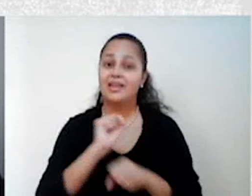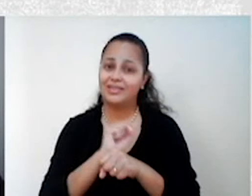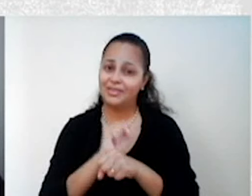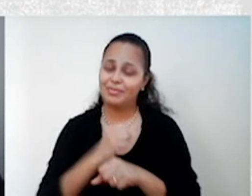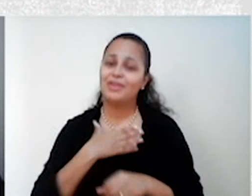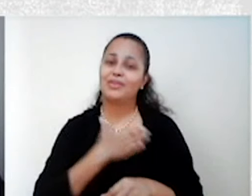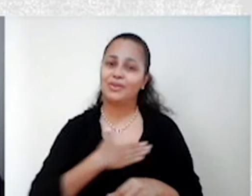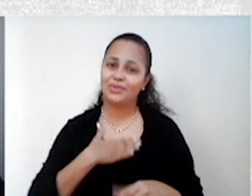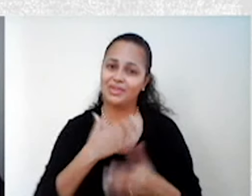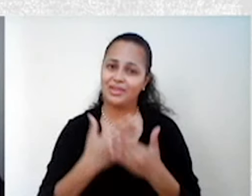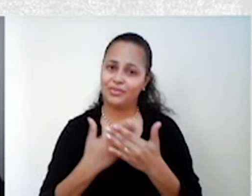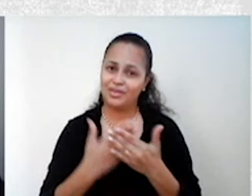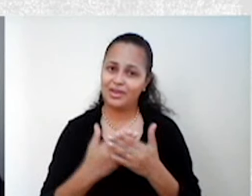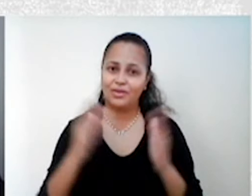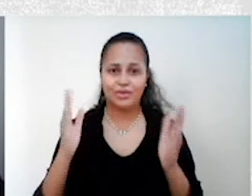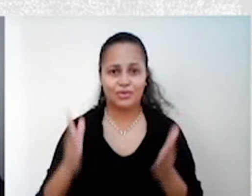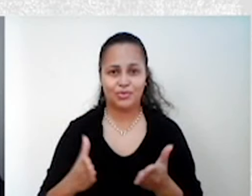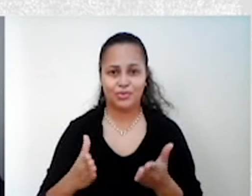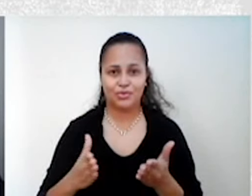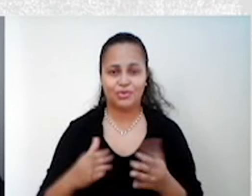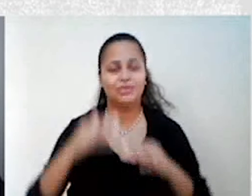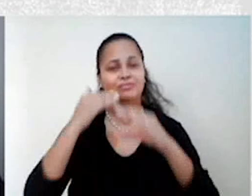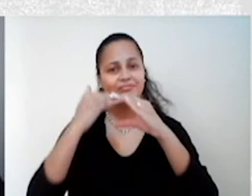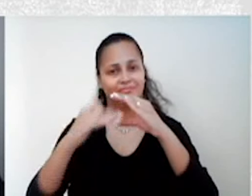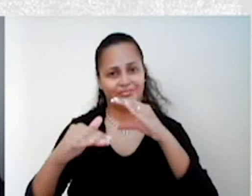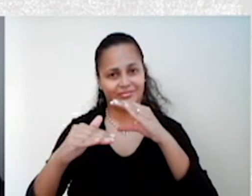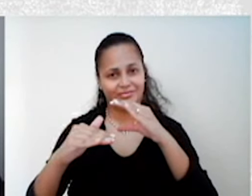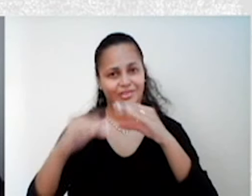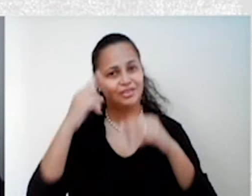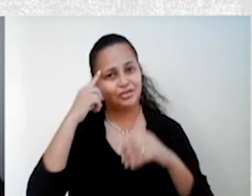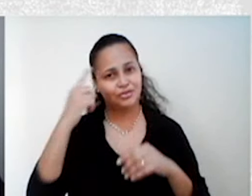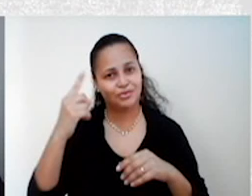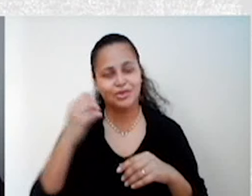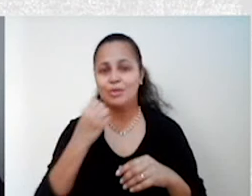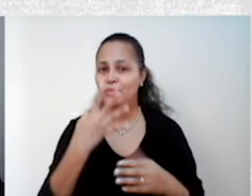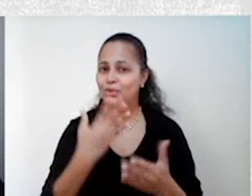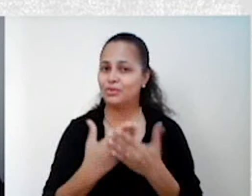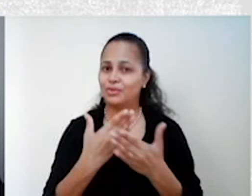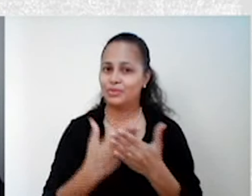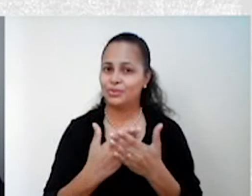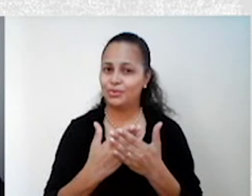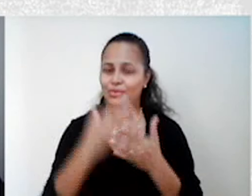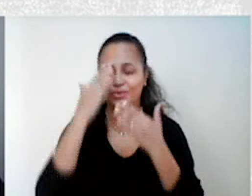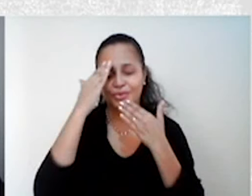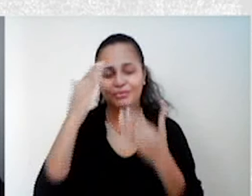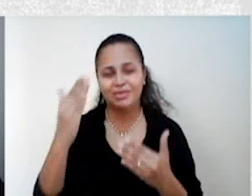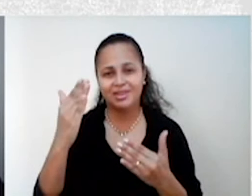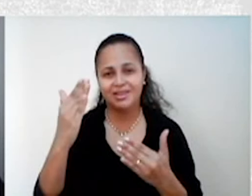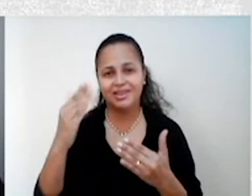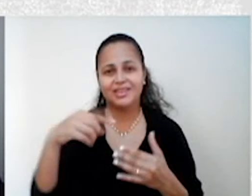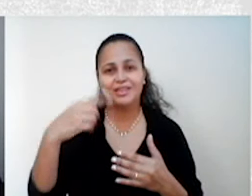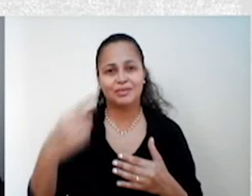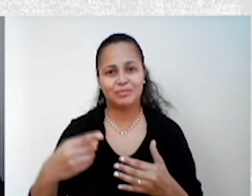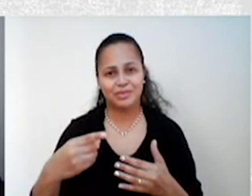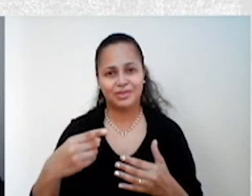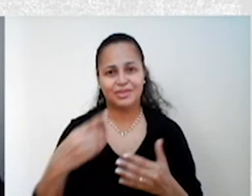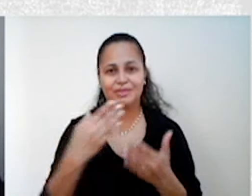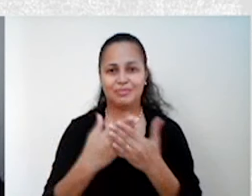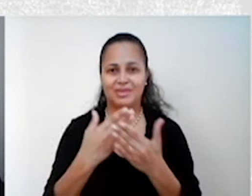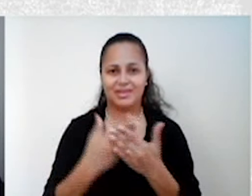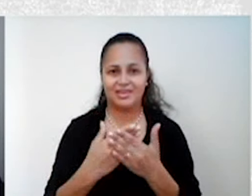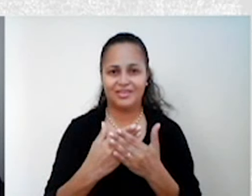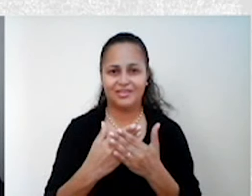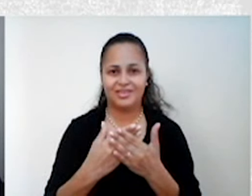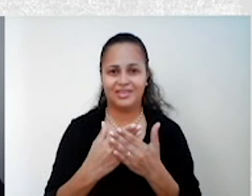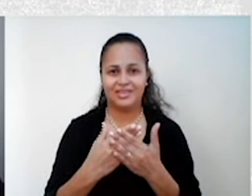espero que tenham gostado da aula de hoje. acima está meu contato caso tenham dúvidas. Bons estudos, muito obrigado e até a nossa